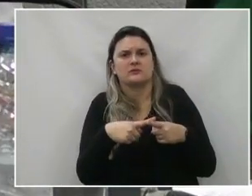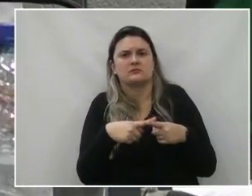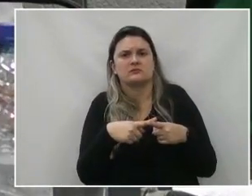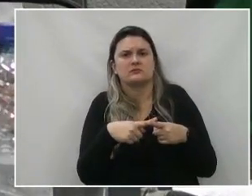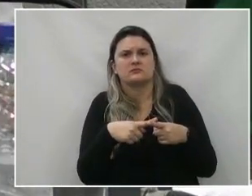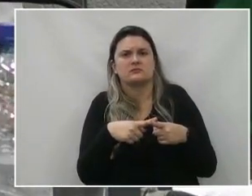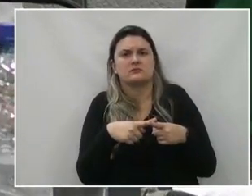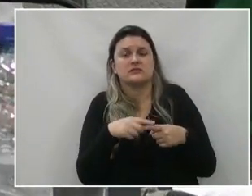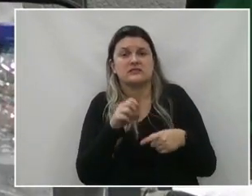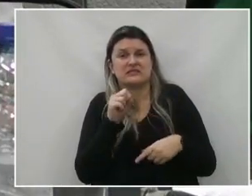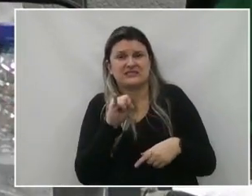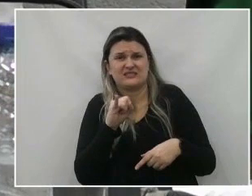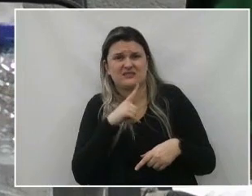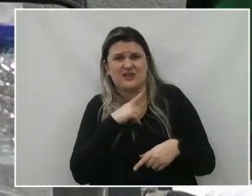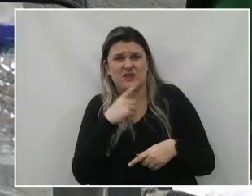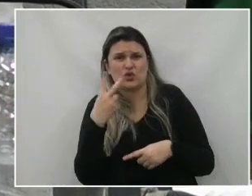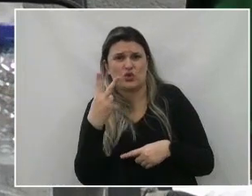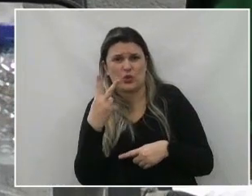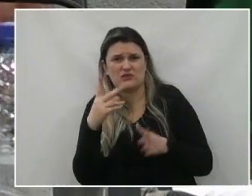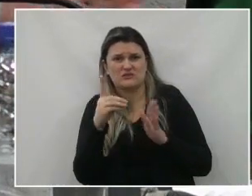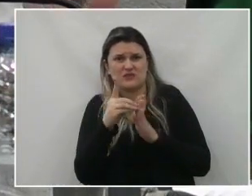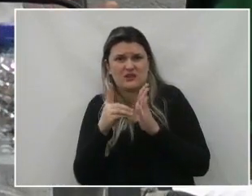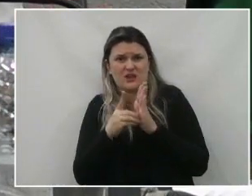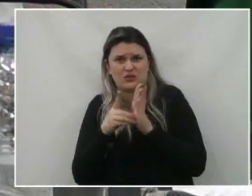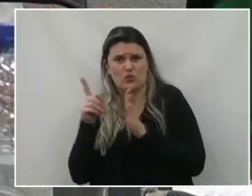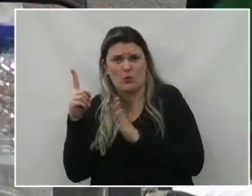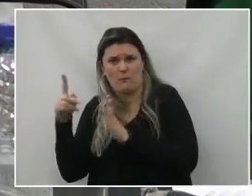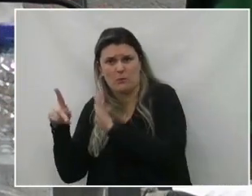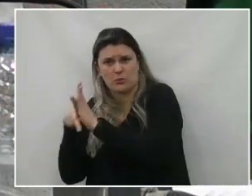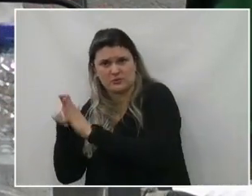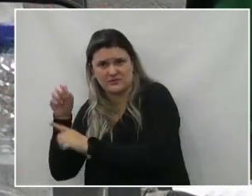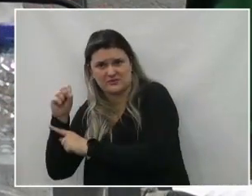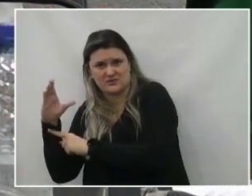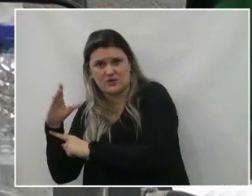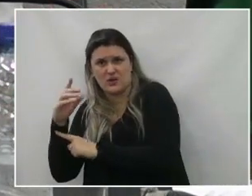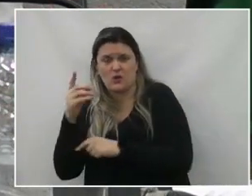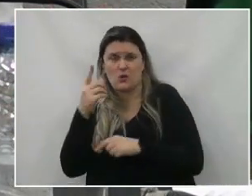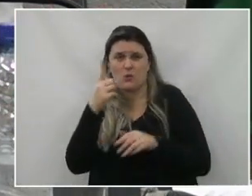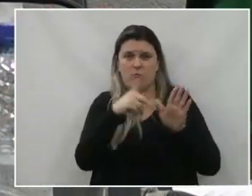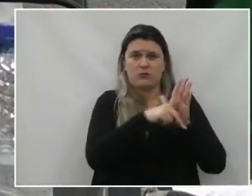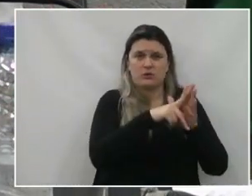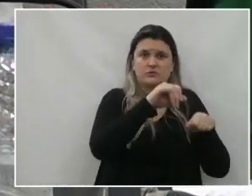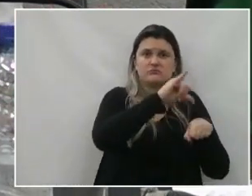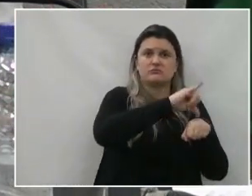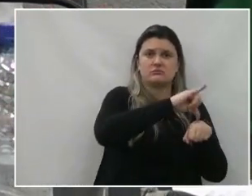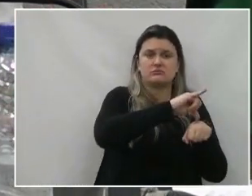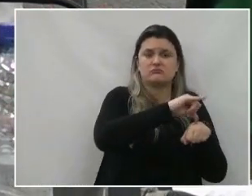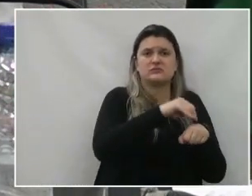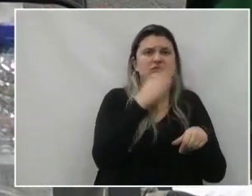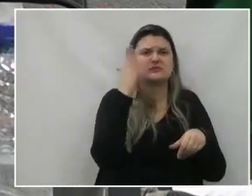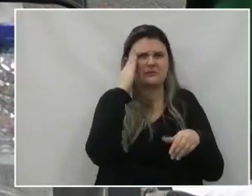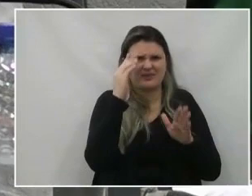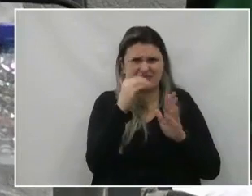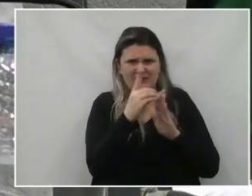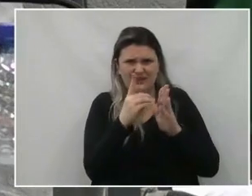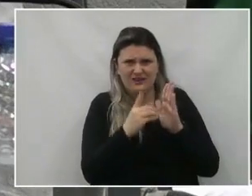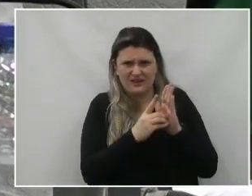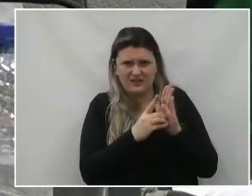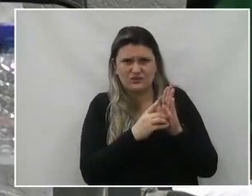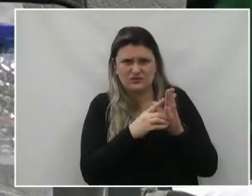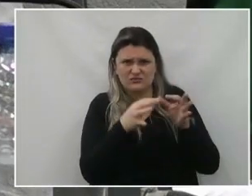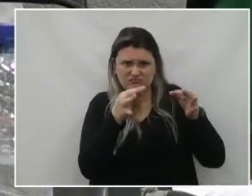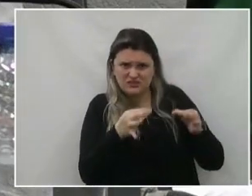tem dois decretos, um para São Cristóvão e um para centro. Eu quero saber se esse decreto vai estar realmente dentro da